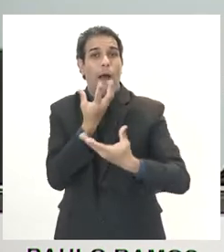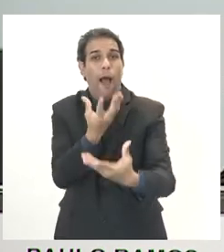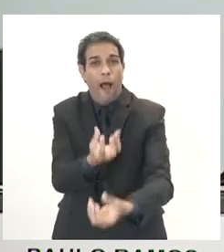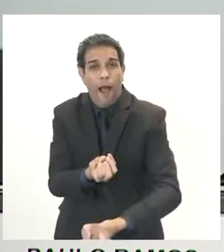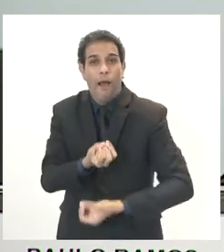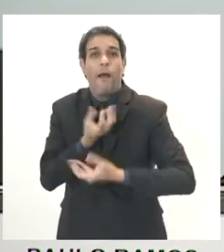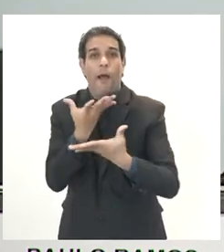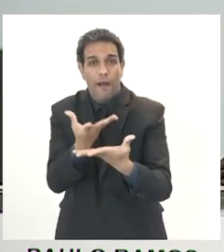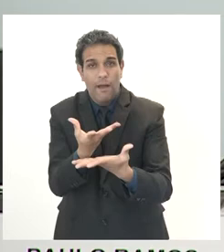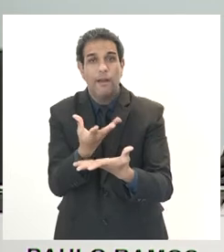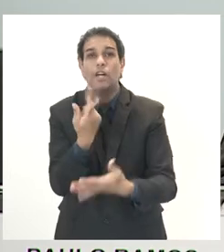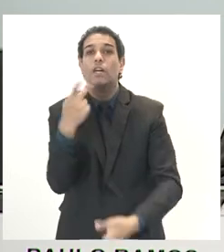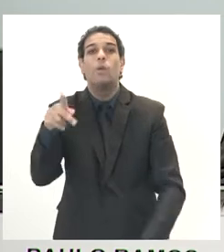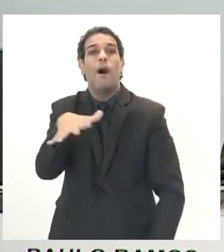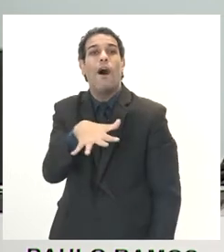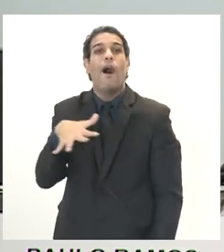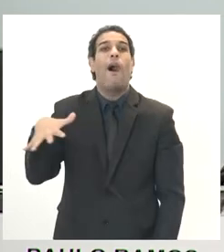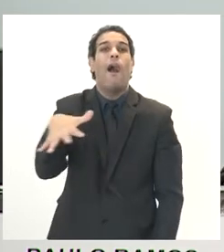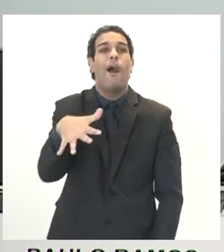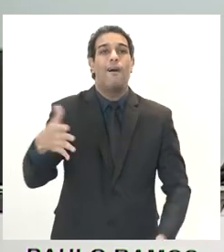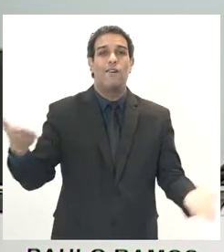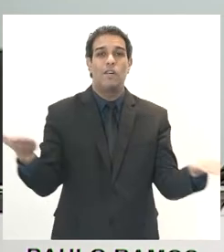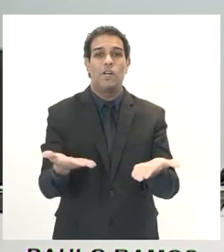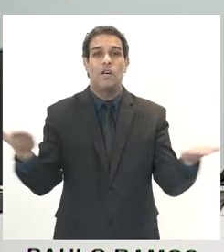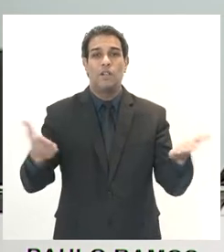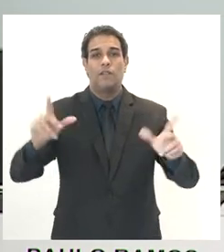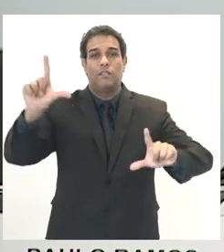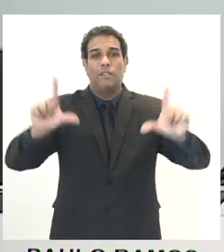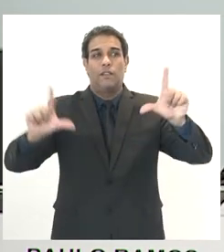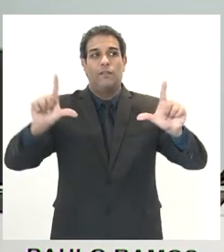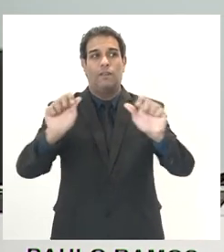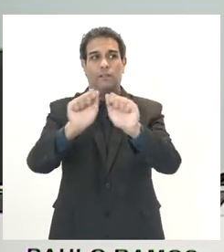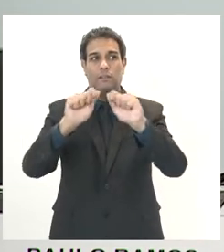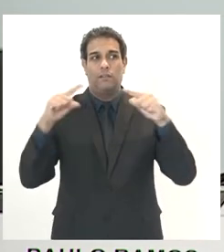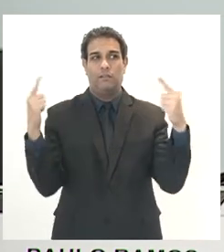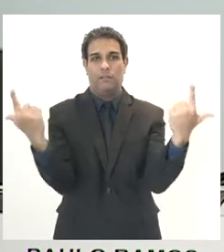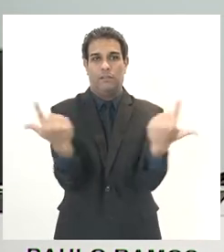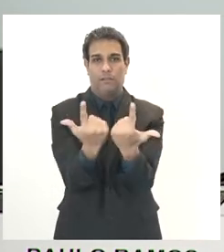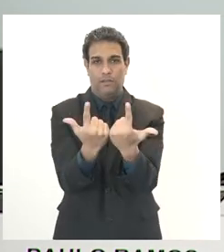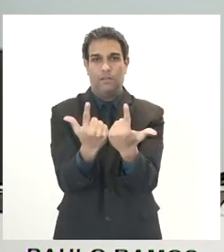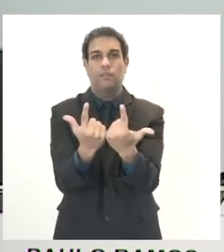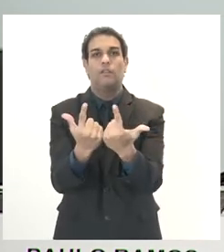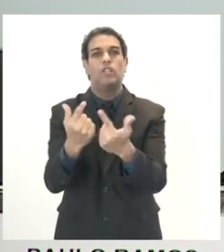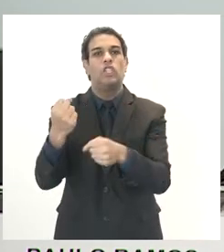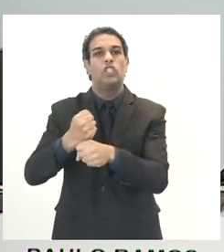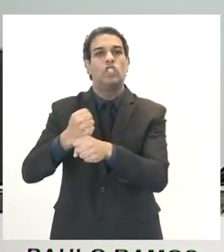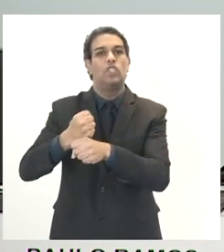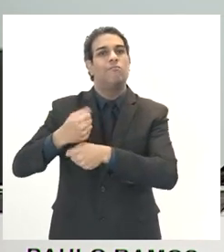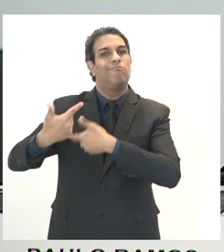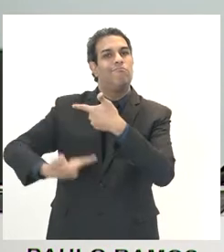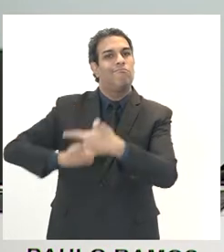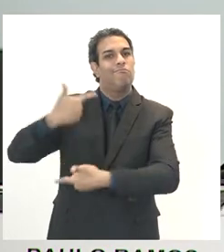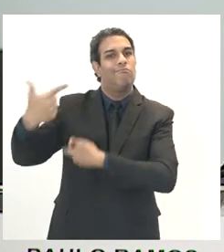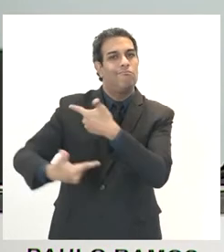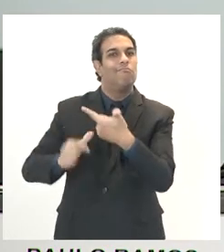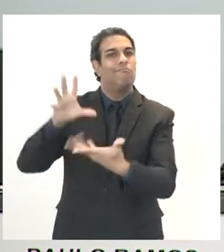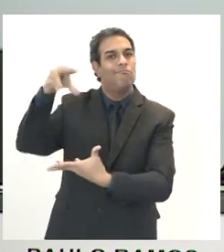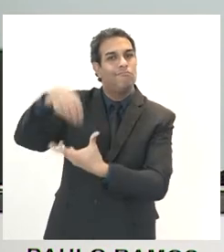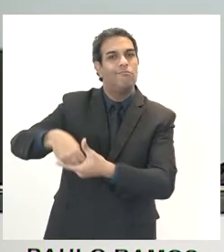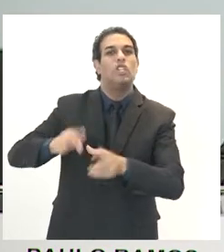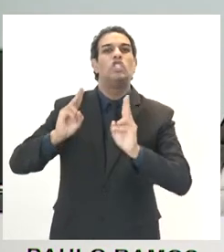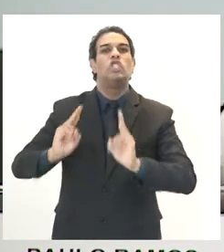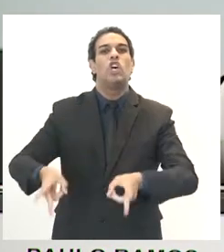prestando na sua área. E aqui, a nossa TV Alerj, com a qual convivi durante tantos anos, é sempre